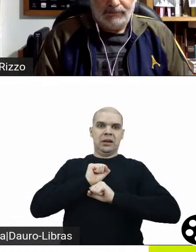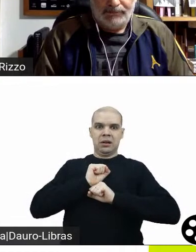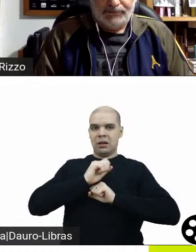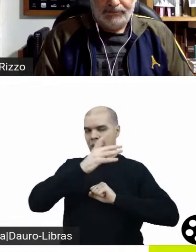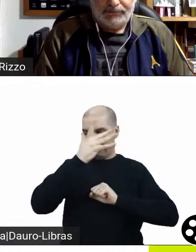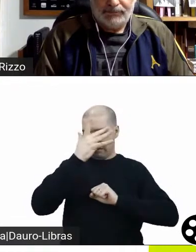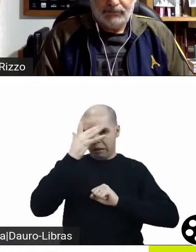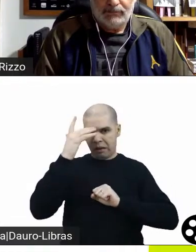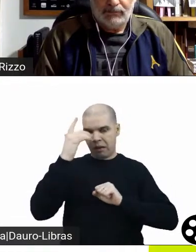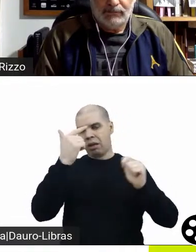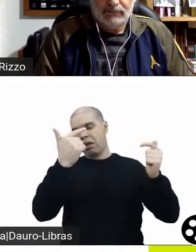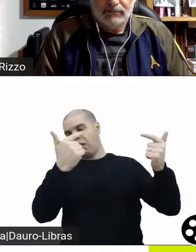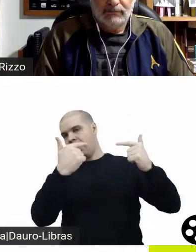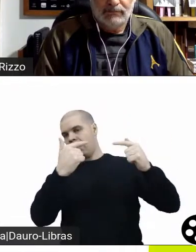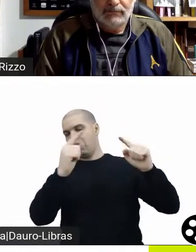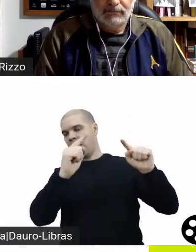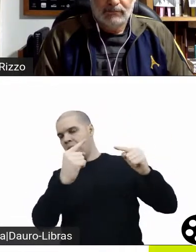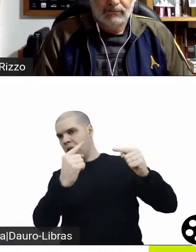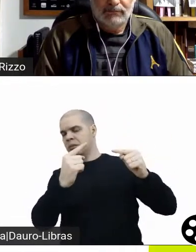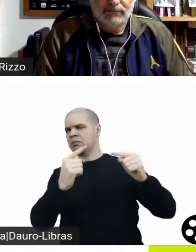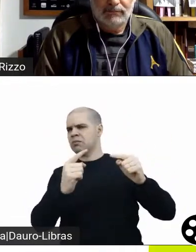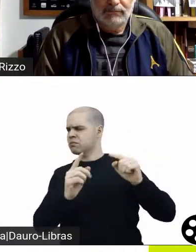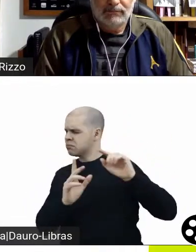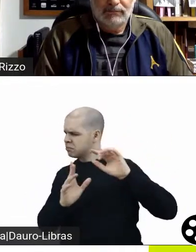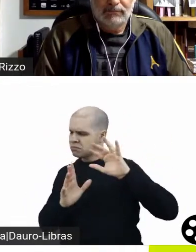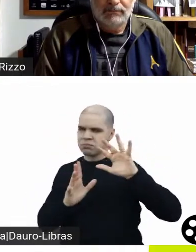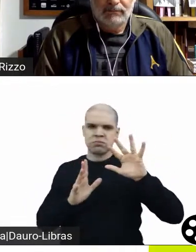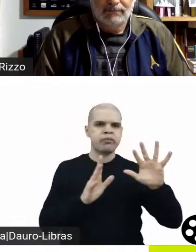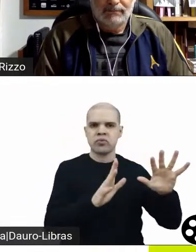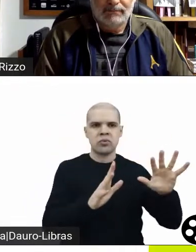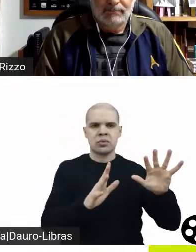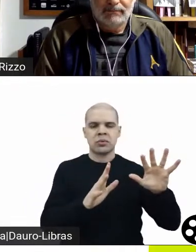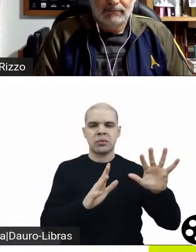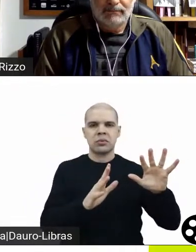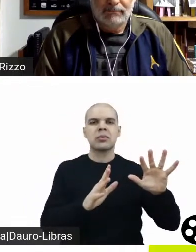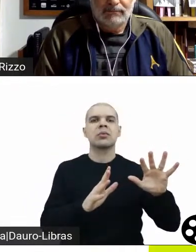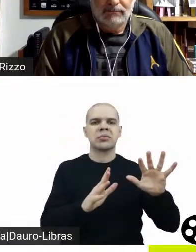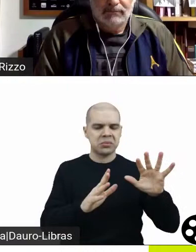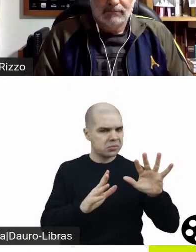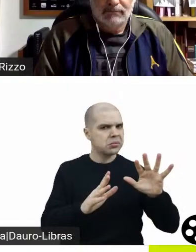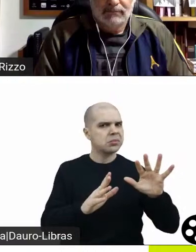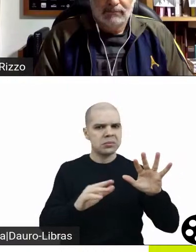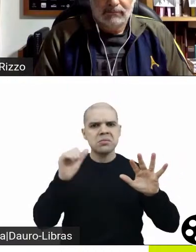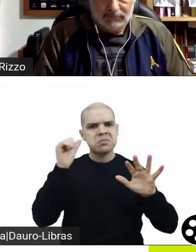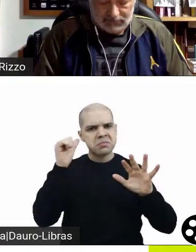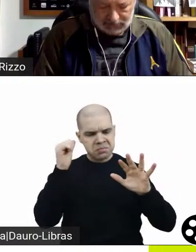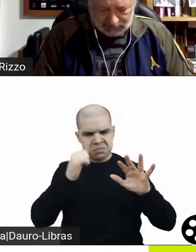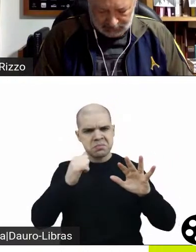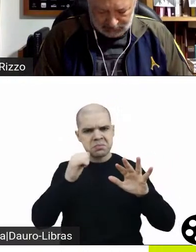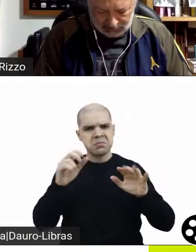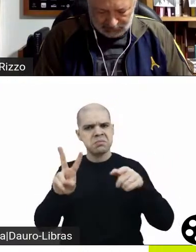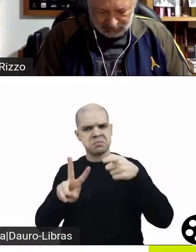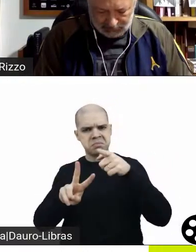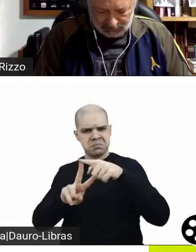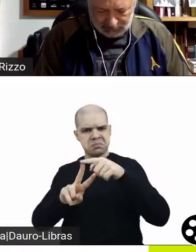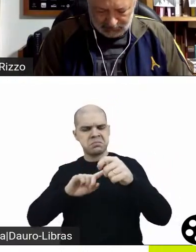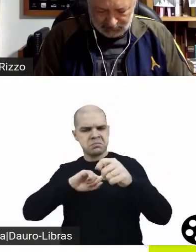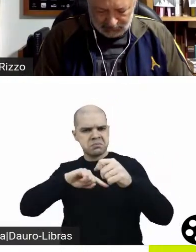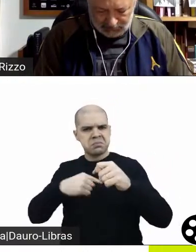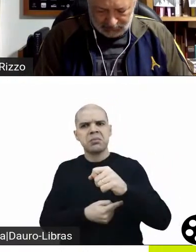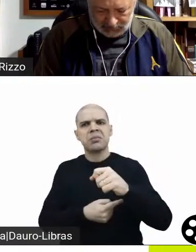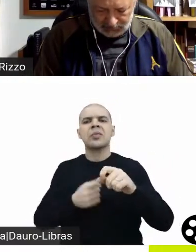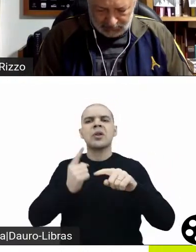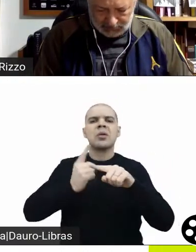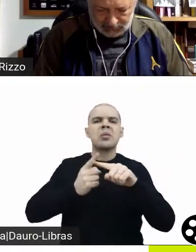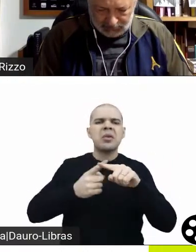era muito, como uma flor, muito desabrochada dentro da sociedade de Sidney, e ao mesmo momento ela sofre uma repressão, só